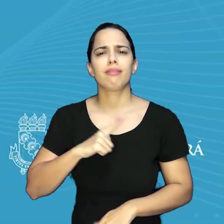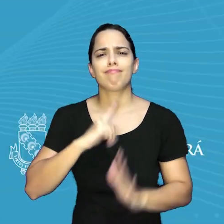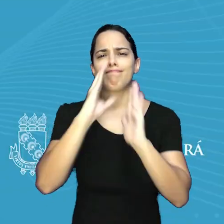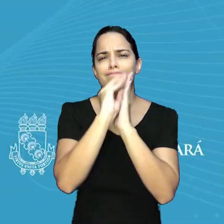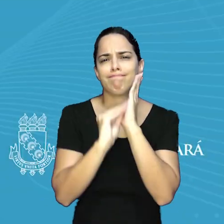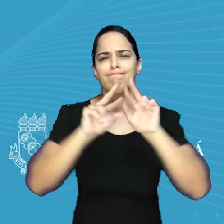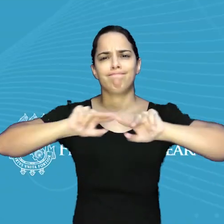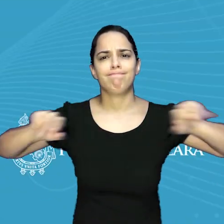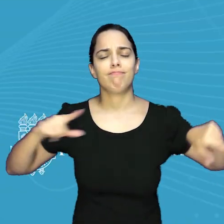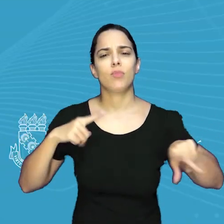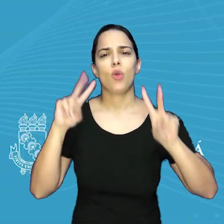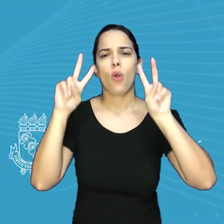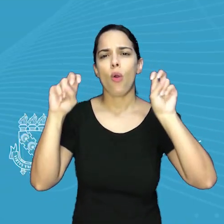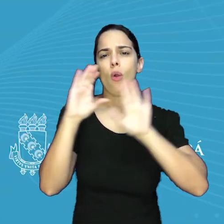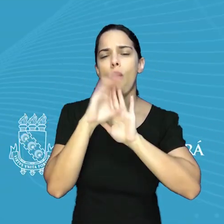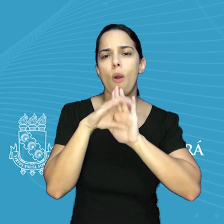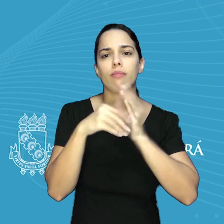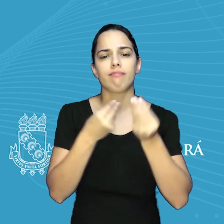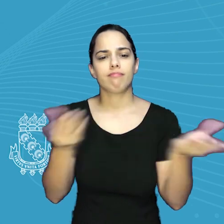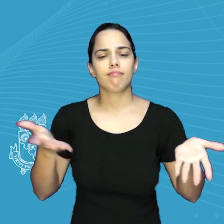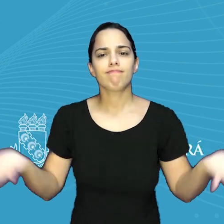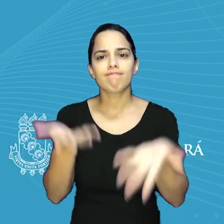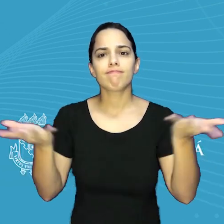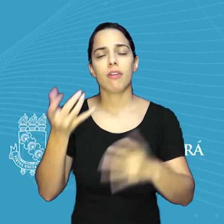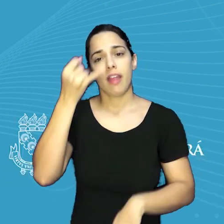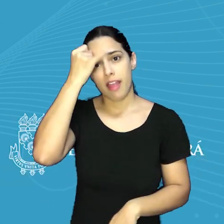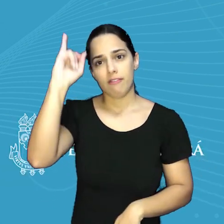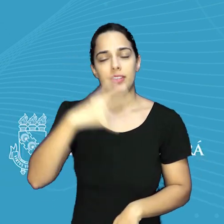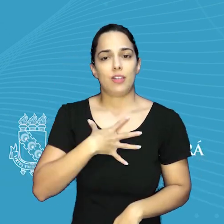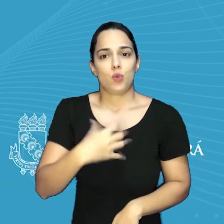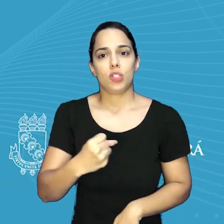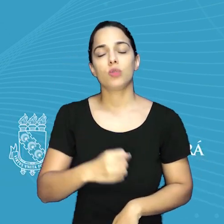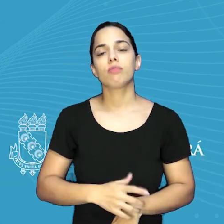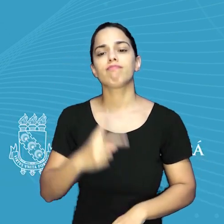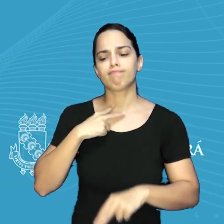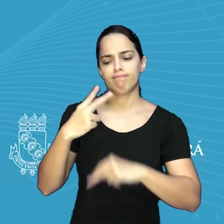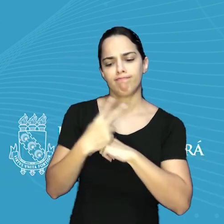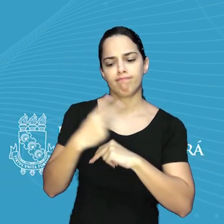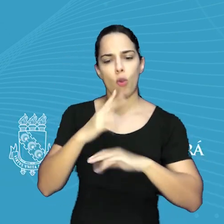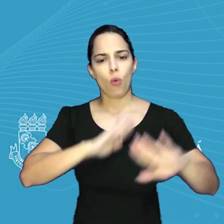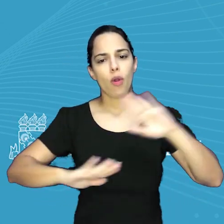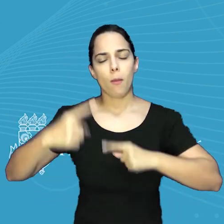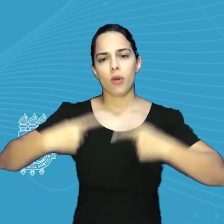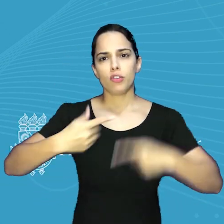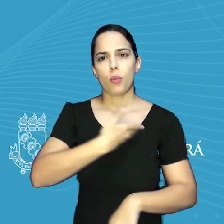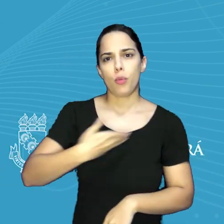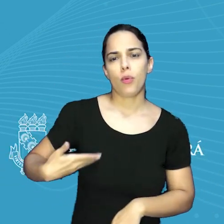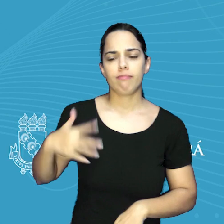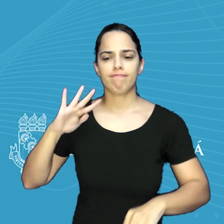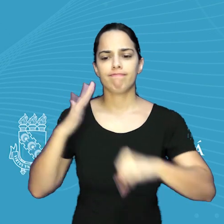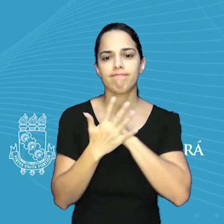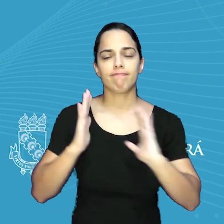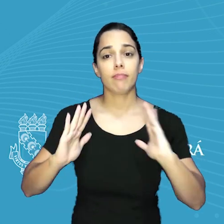conteúdo é abrangente, envolve temas como conceitos de promoção de saúde mental e prevenção ao suicídio, autocuidado, políticas